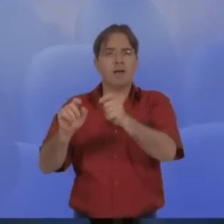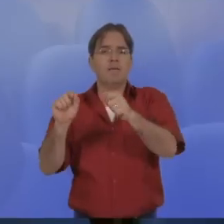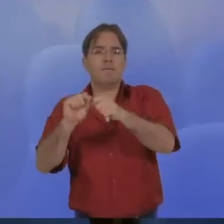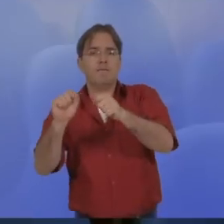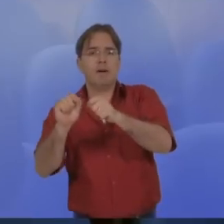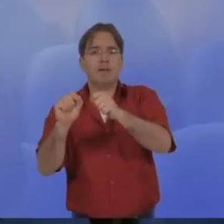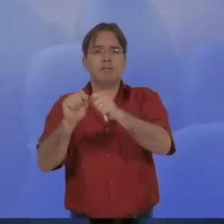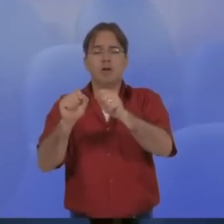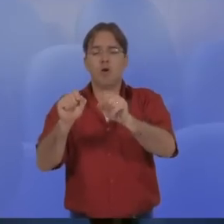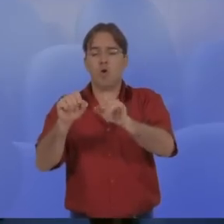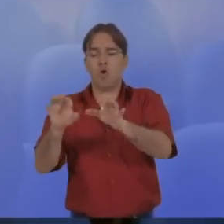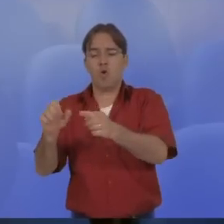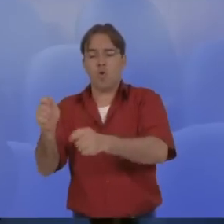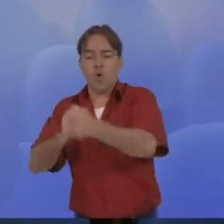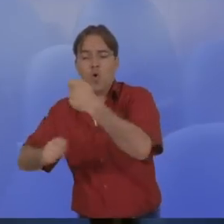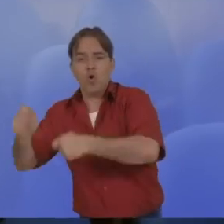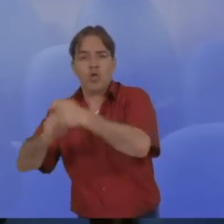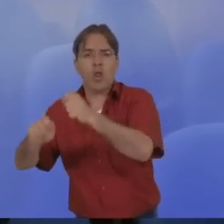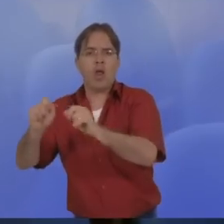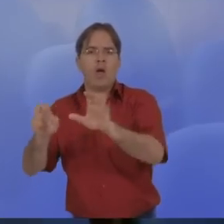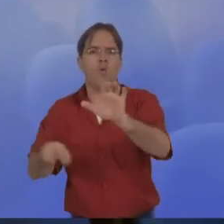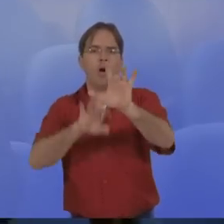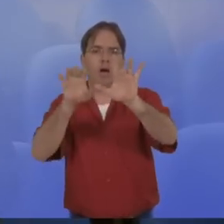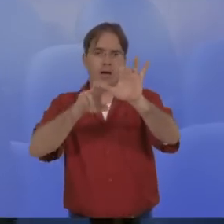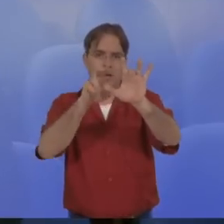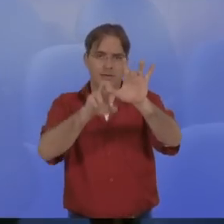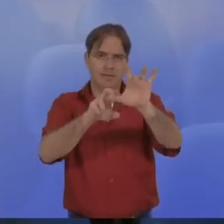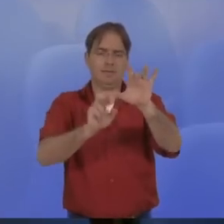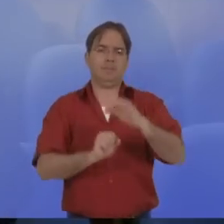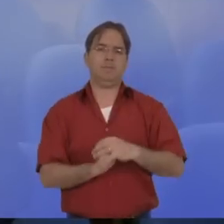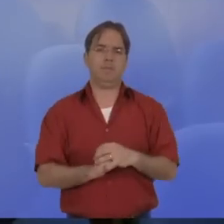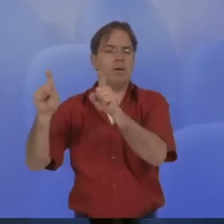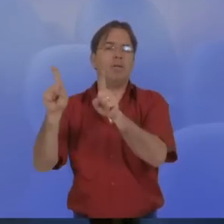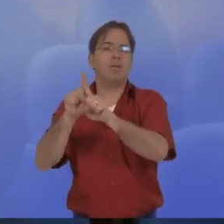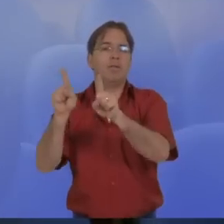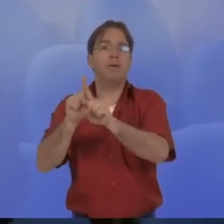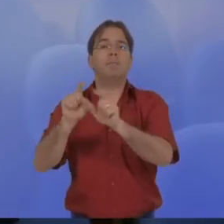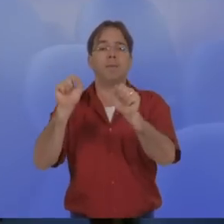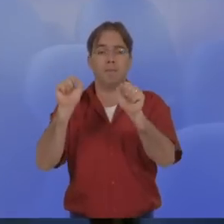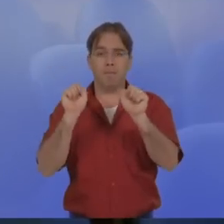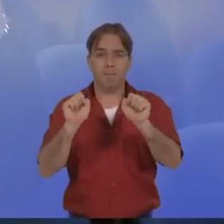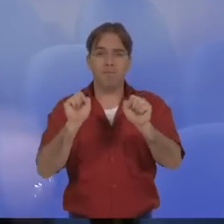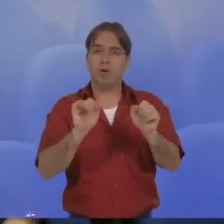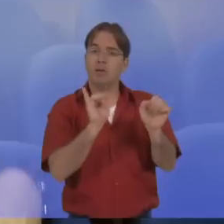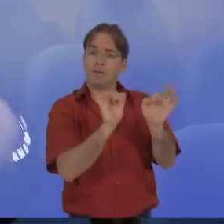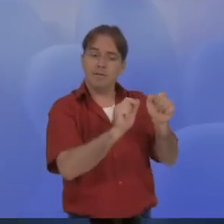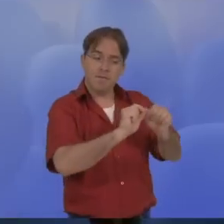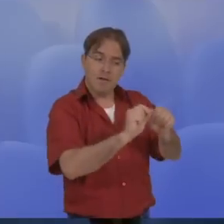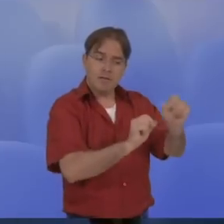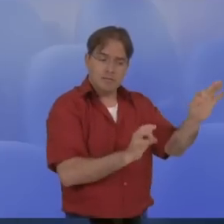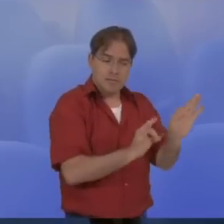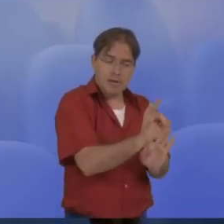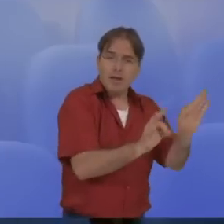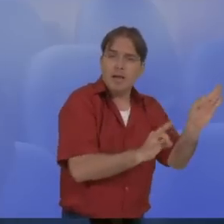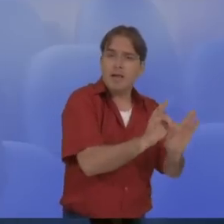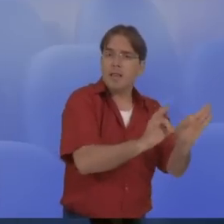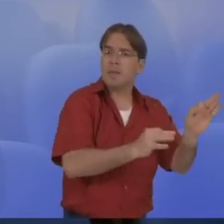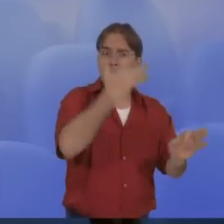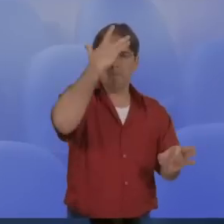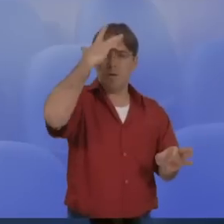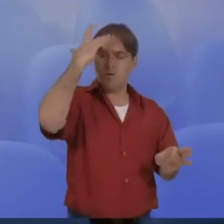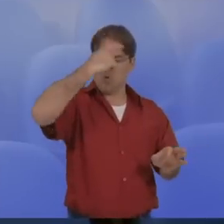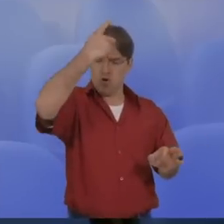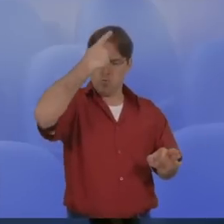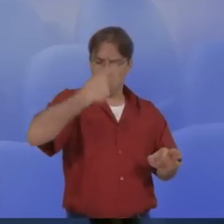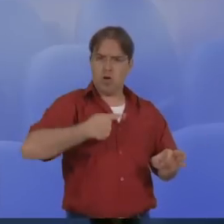vai visar formulações que possam ser feitas caseira, em casa, pelo agricultor, pelo produtor, pelo morador de